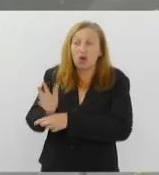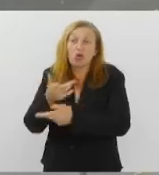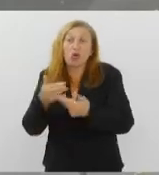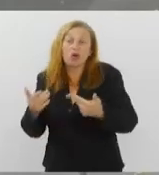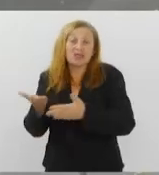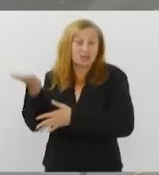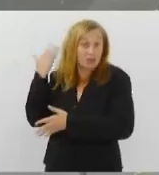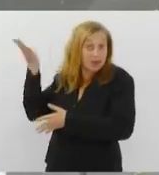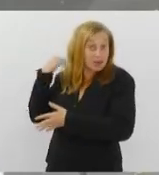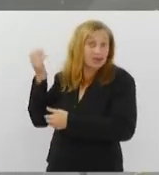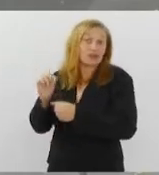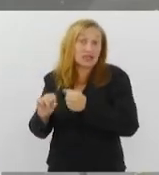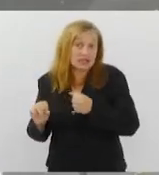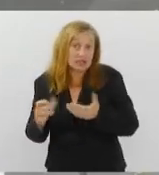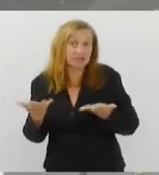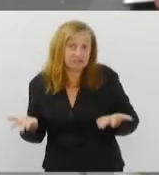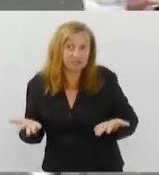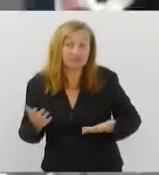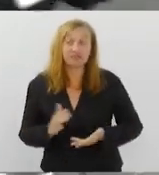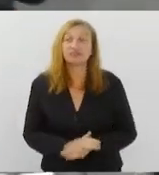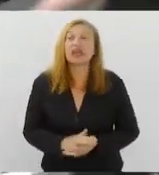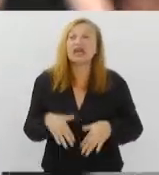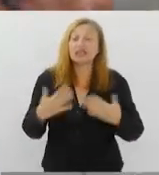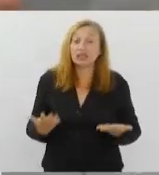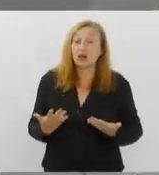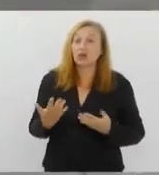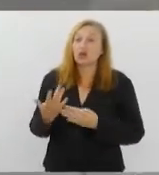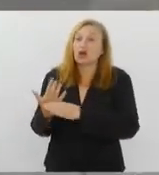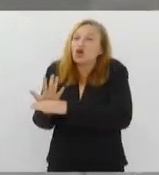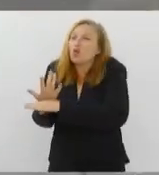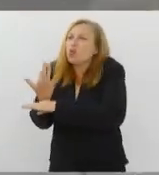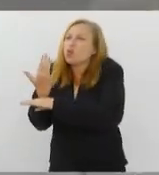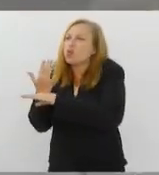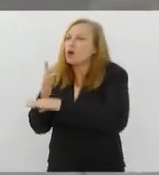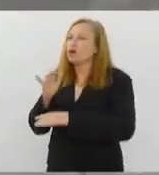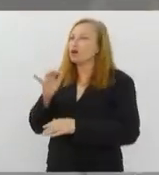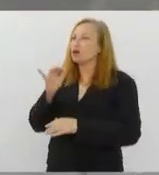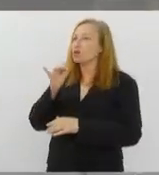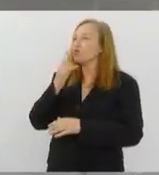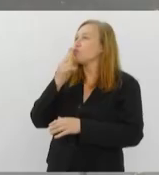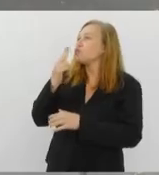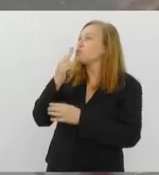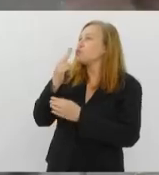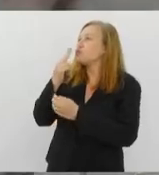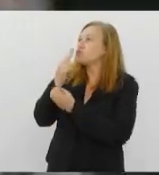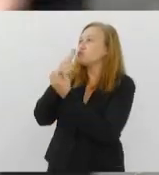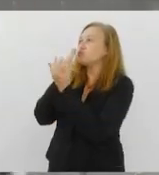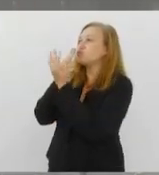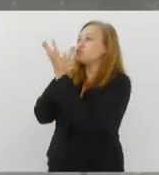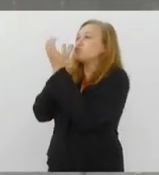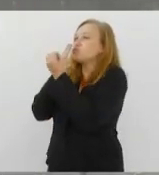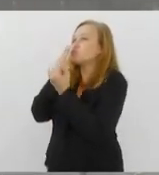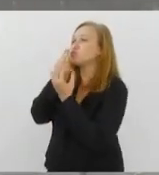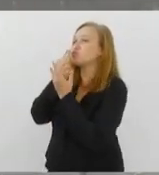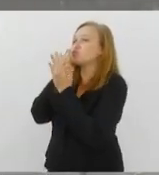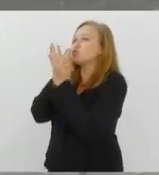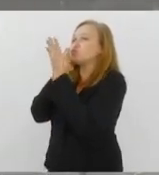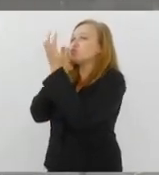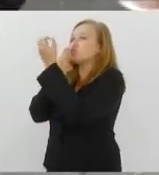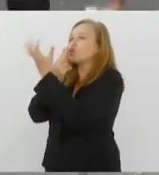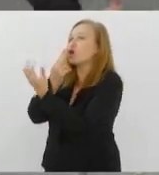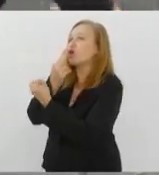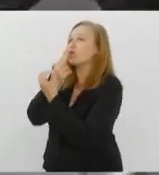antigamente. Então, aquele vapor, aquela fumaça passiva do cigarro eletrônico, ela é